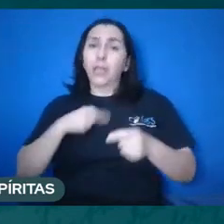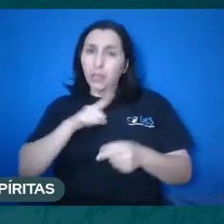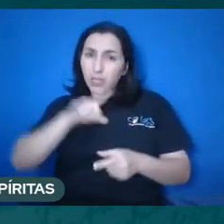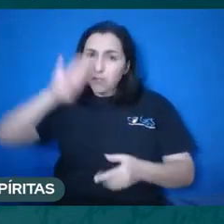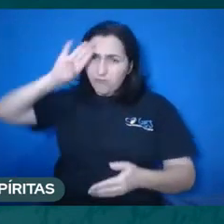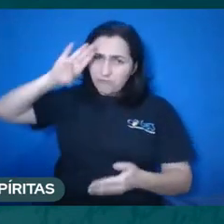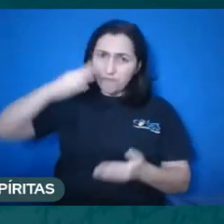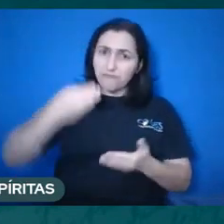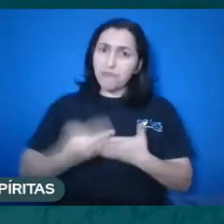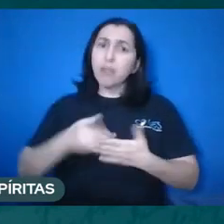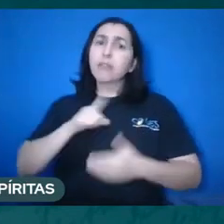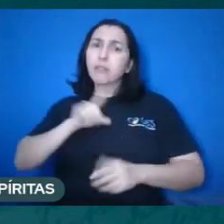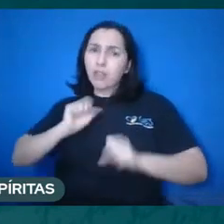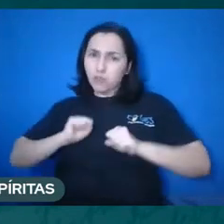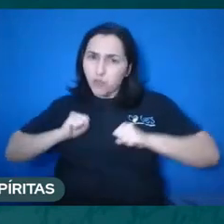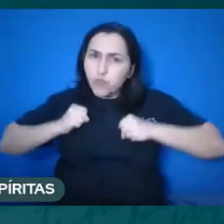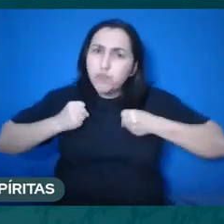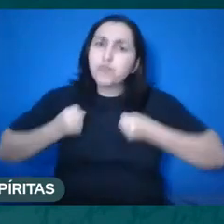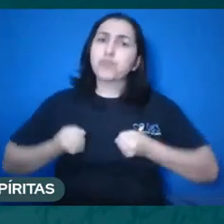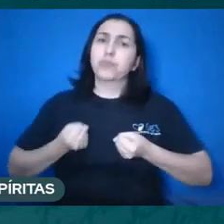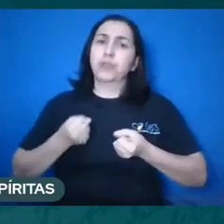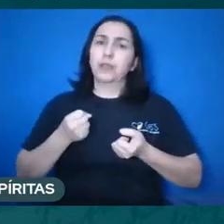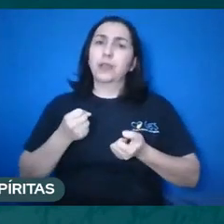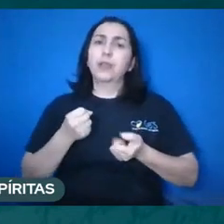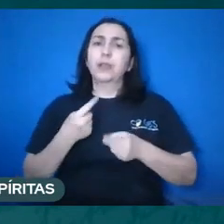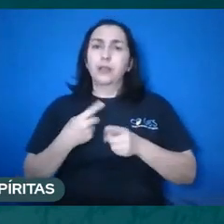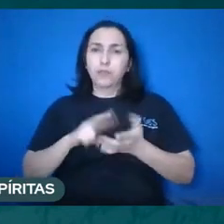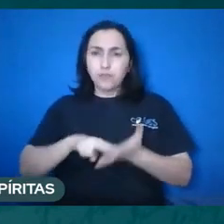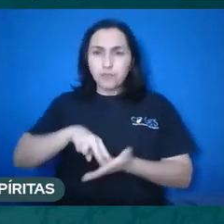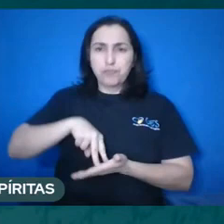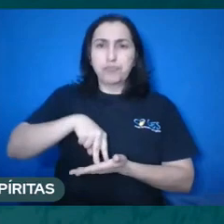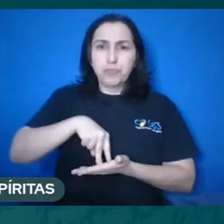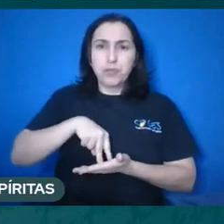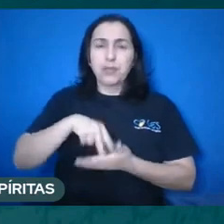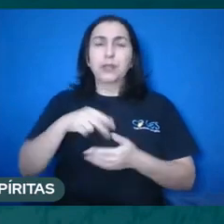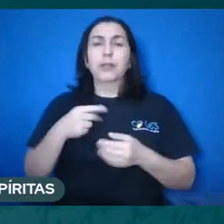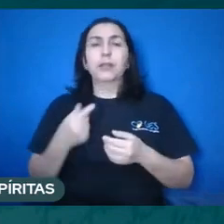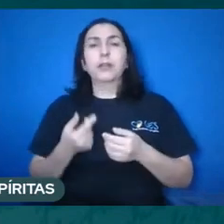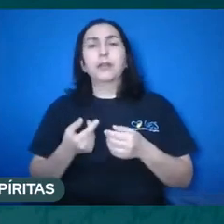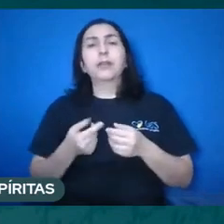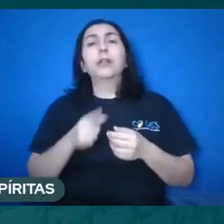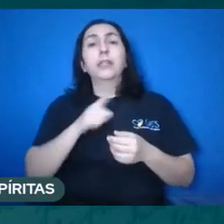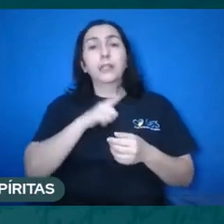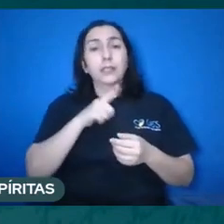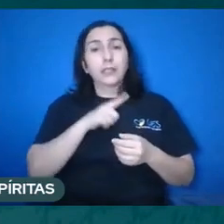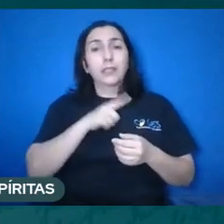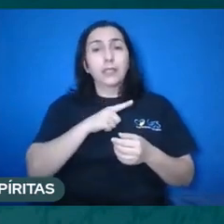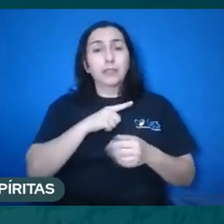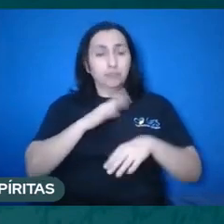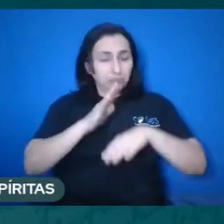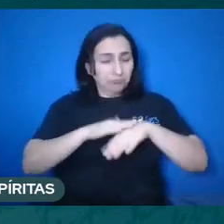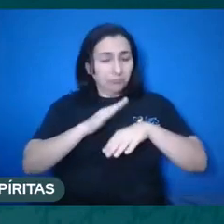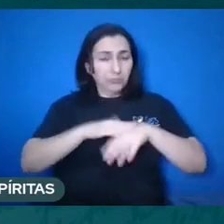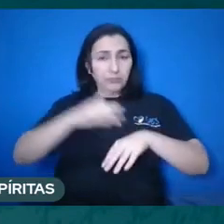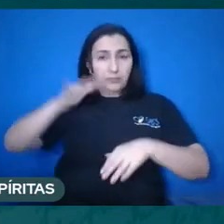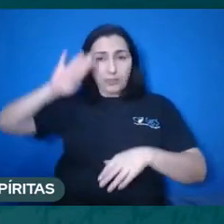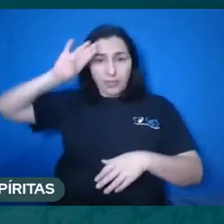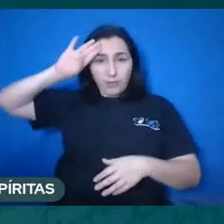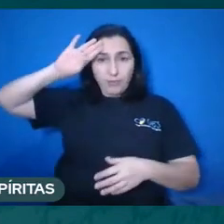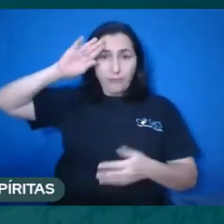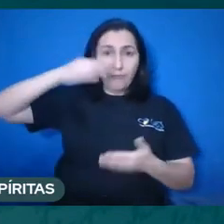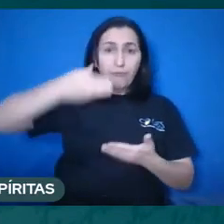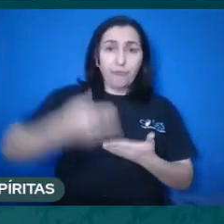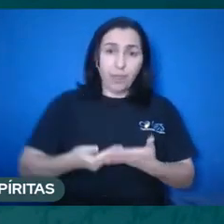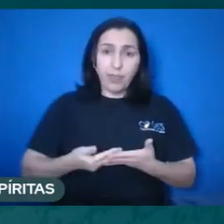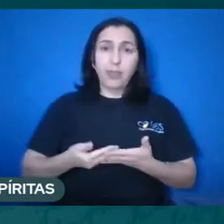Cristo se referiu a Pedro quando ele se afundava na água homem de pequena fé a uma grande fé que o mesmo Pedro teve quando curou o